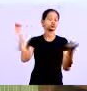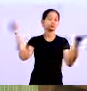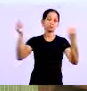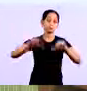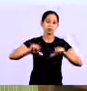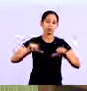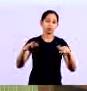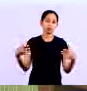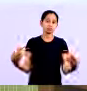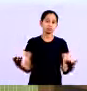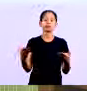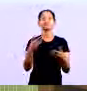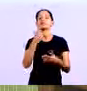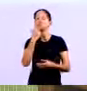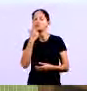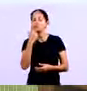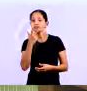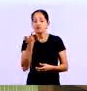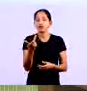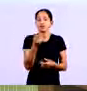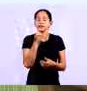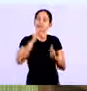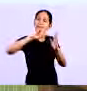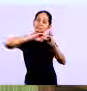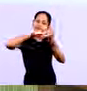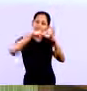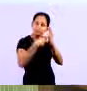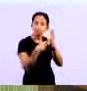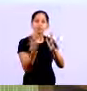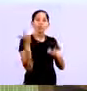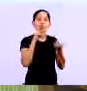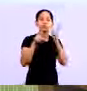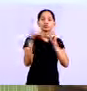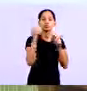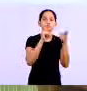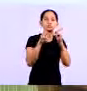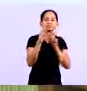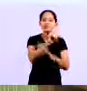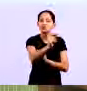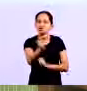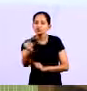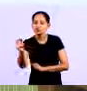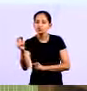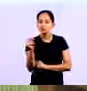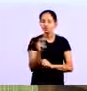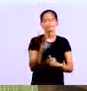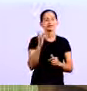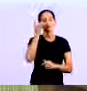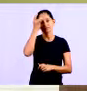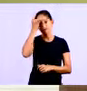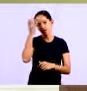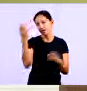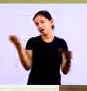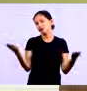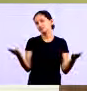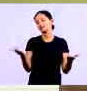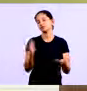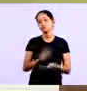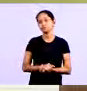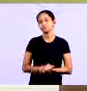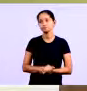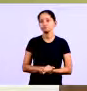também Porque dá a ela Uma credibilidade Uma condição de conseguir recursos Que de outra forma Não teria É isso, professor Gilberto Exatamente